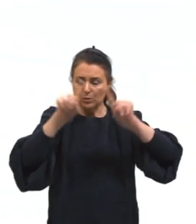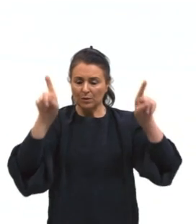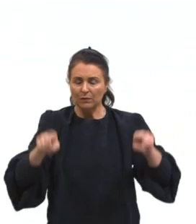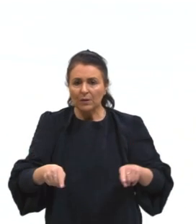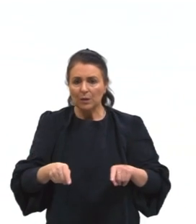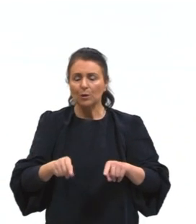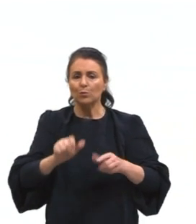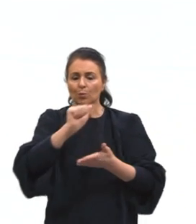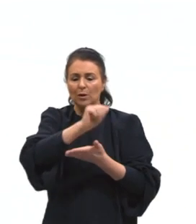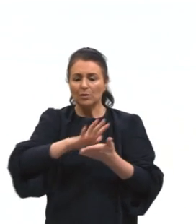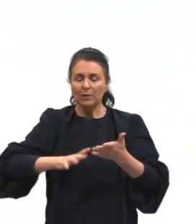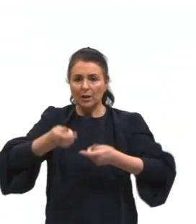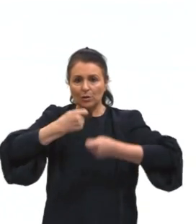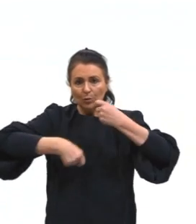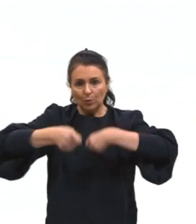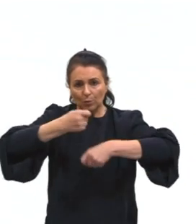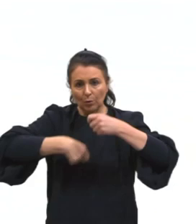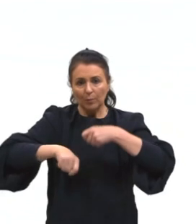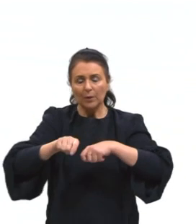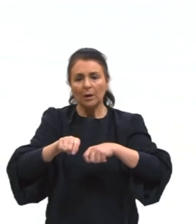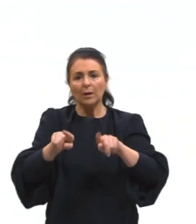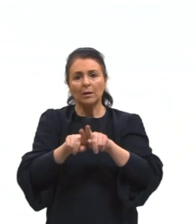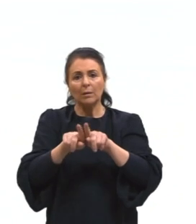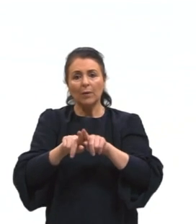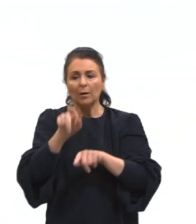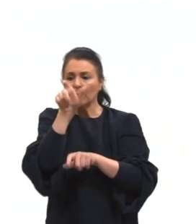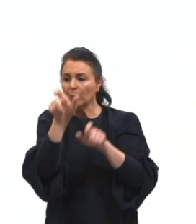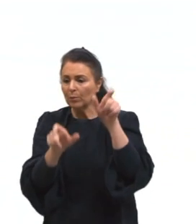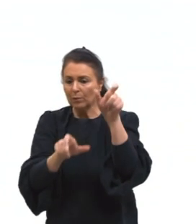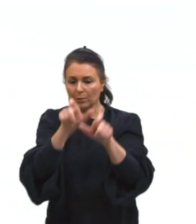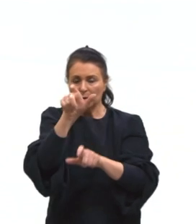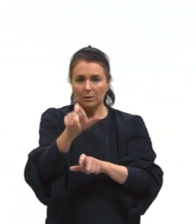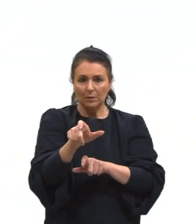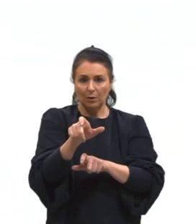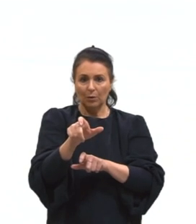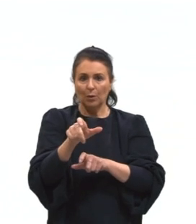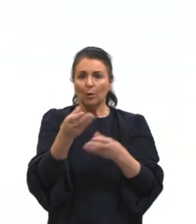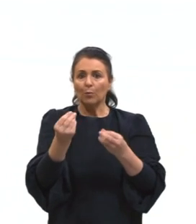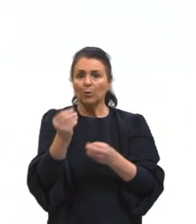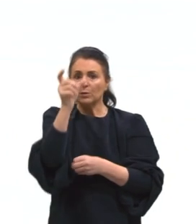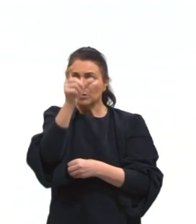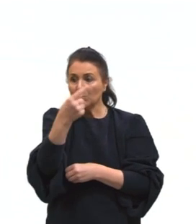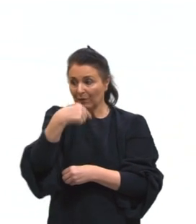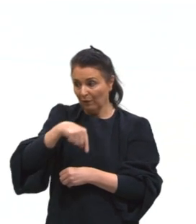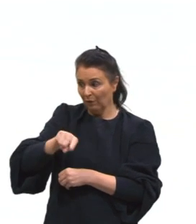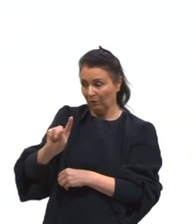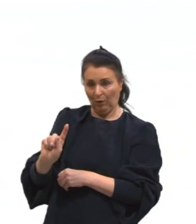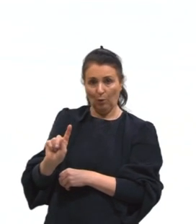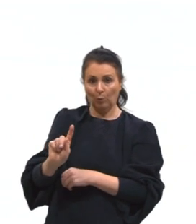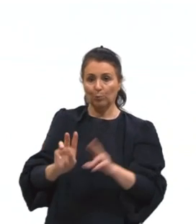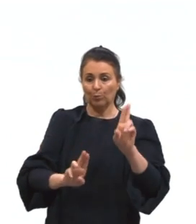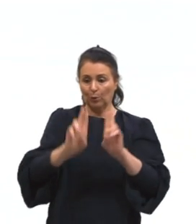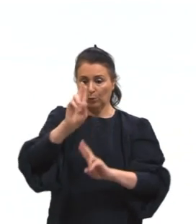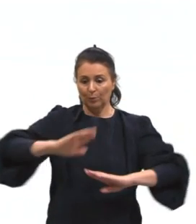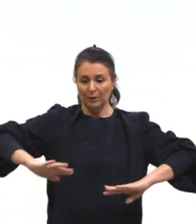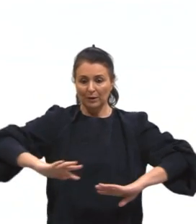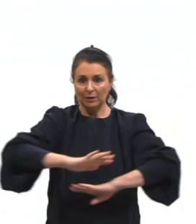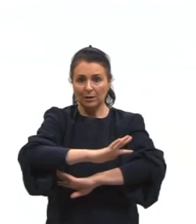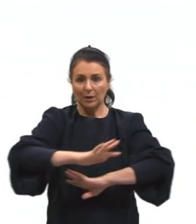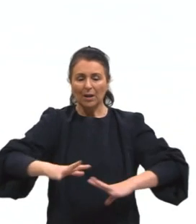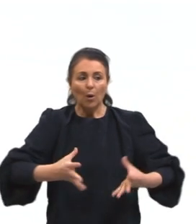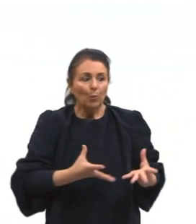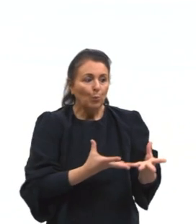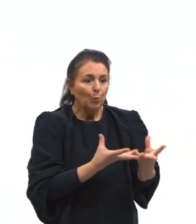principalmente, a população, tá, gurizada? Então, muita gente vai para essas cidades, essas áreas urbanas, e aí esse fenômeno de